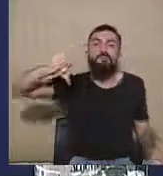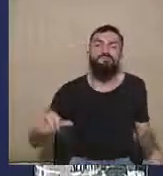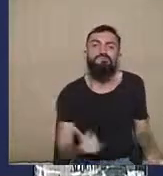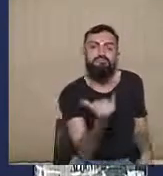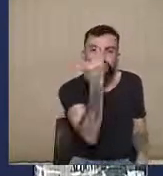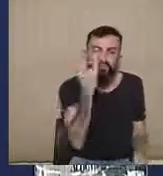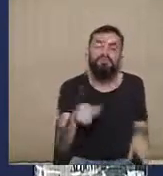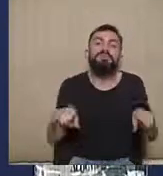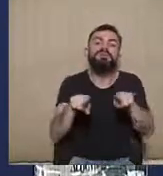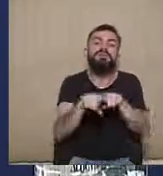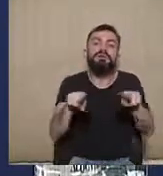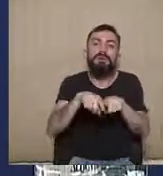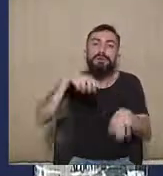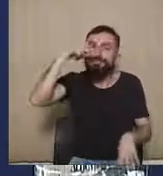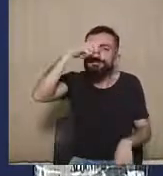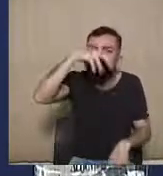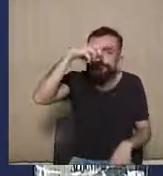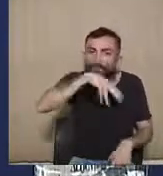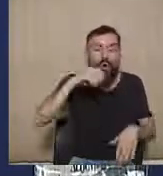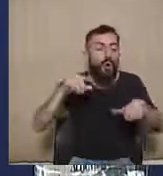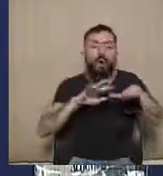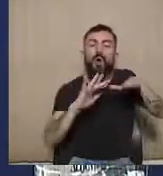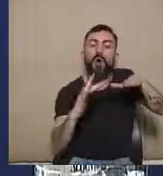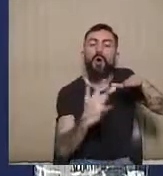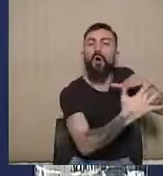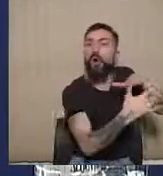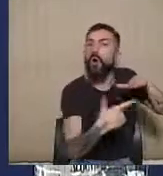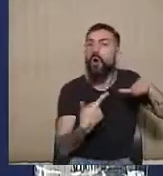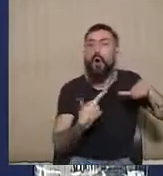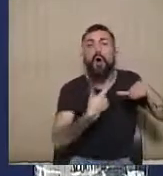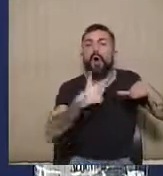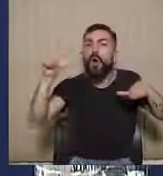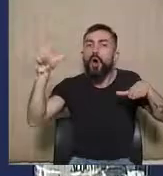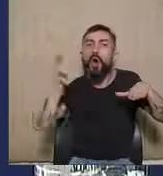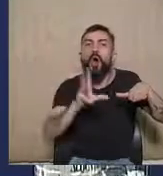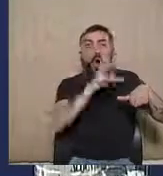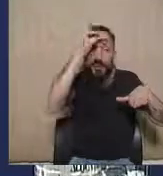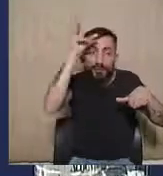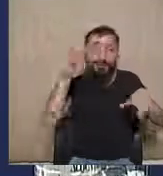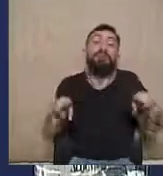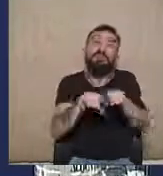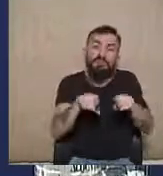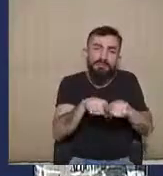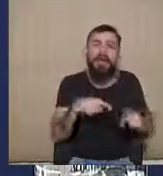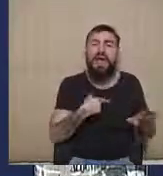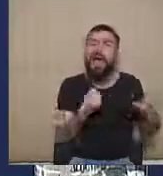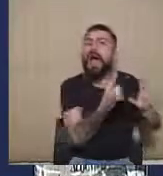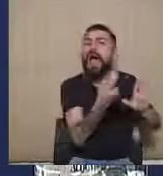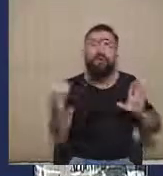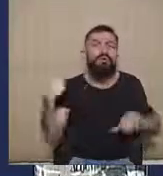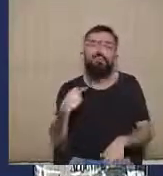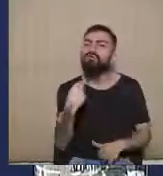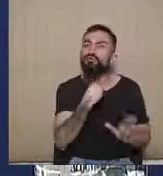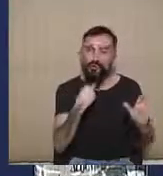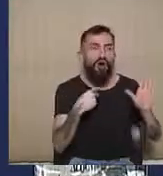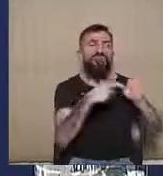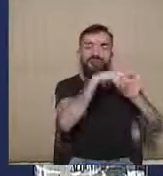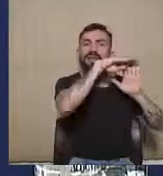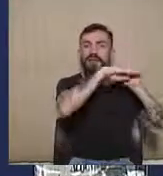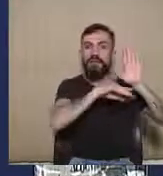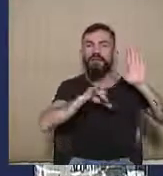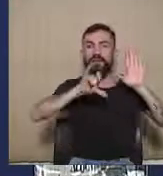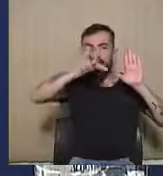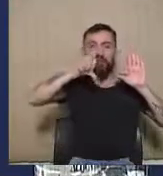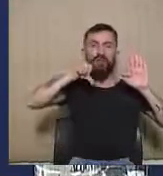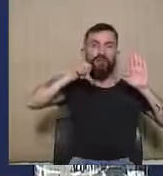uso indevido de meio de comunicação social, abuso de poder político, sem contar também outros ilícitos que são previstos na Lei 9.504